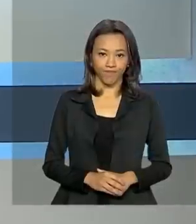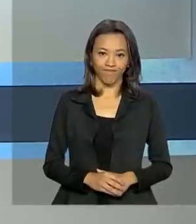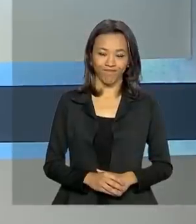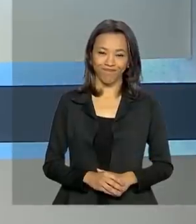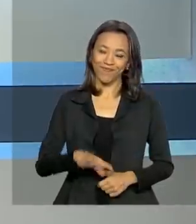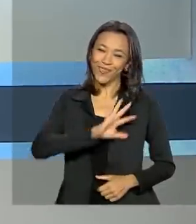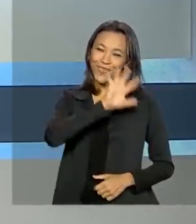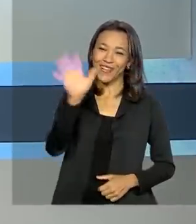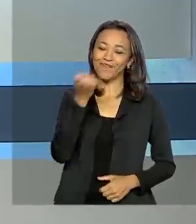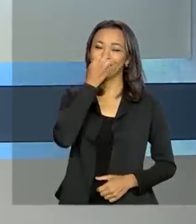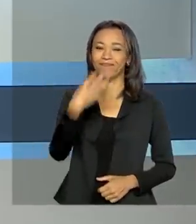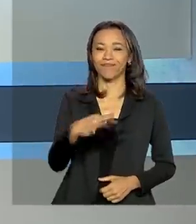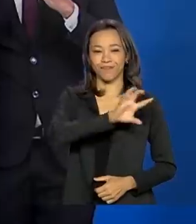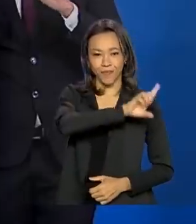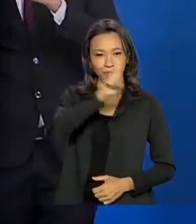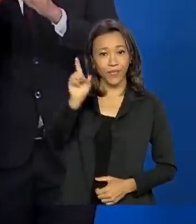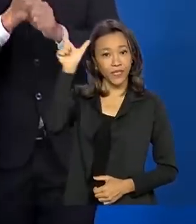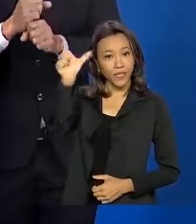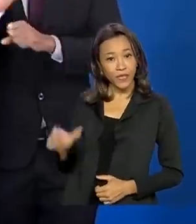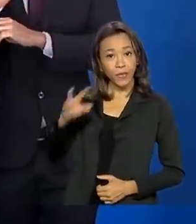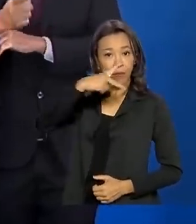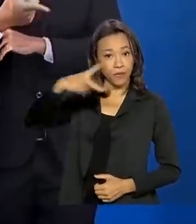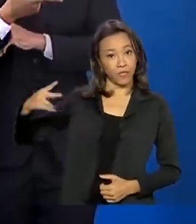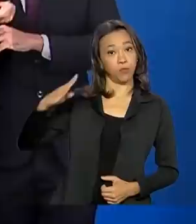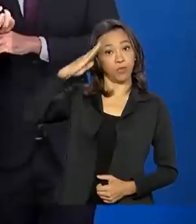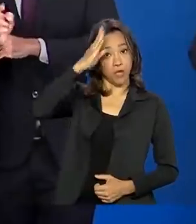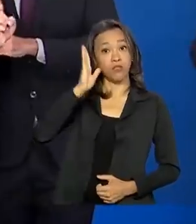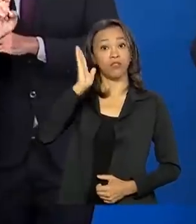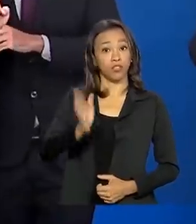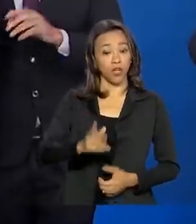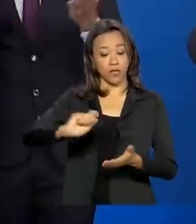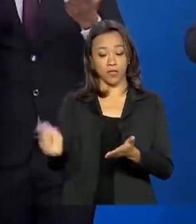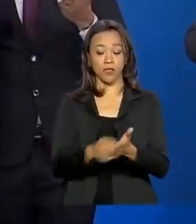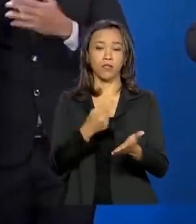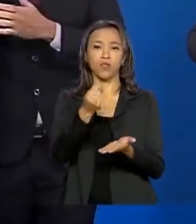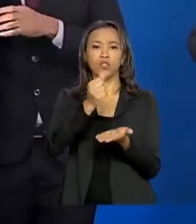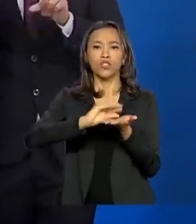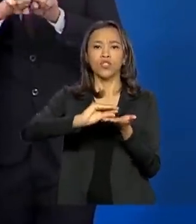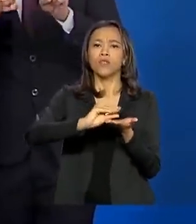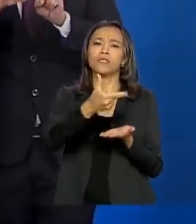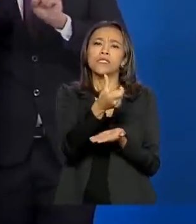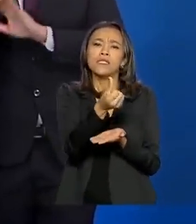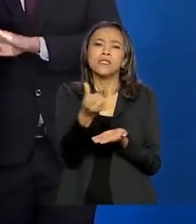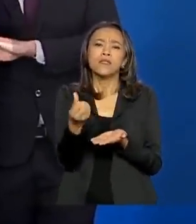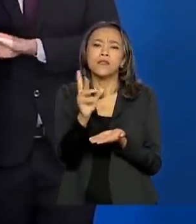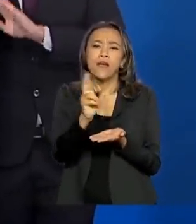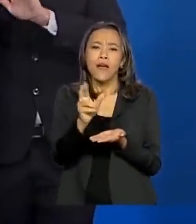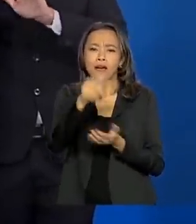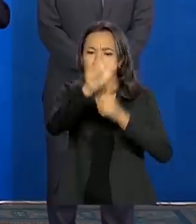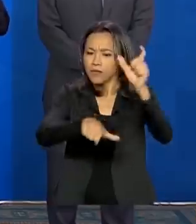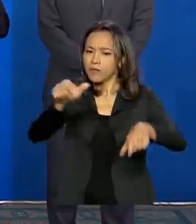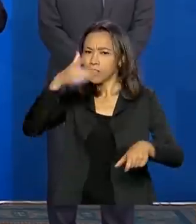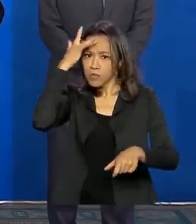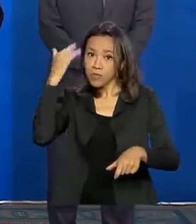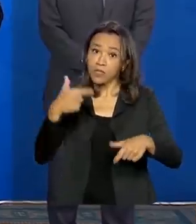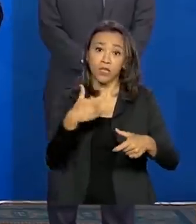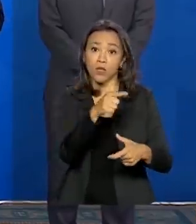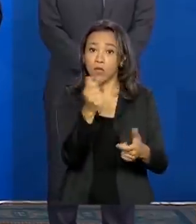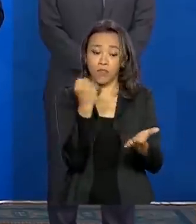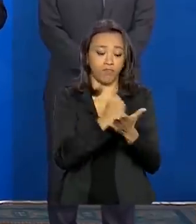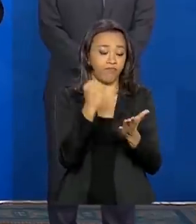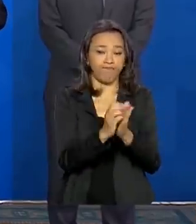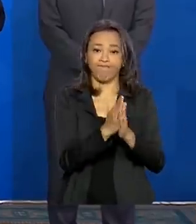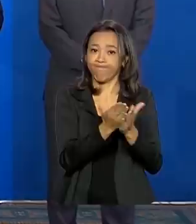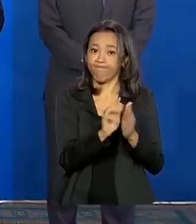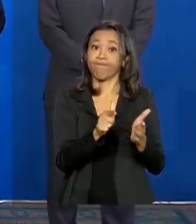Olá, bom dia. Presidente Jair Bolsonaro sanciona auxílio de 600 reais para trabalhadores informais. A